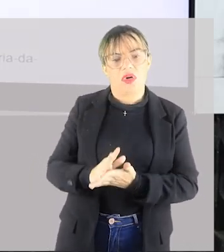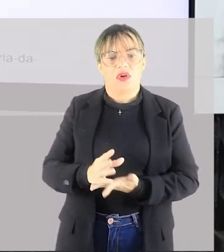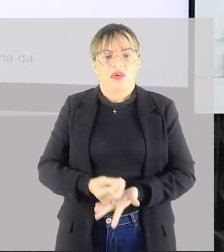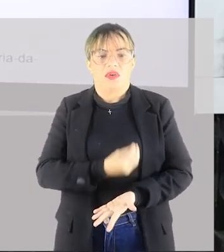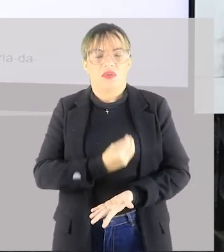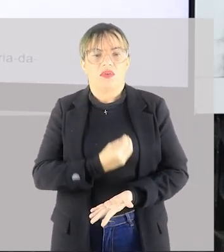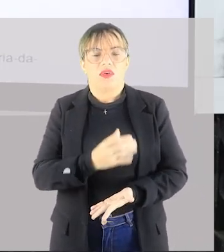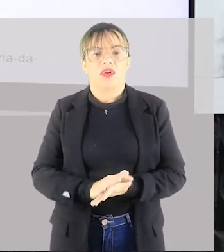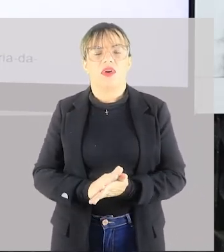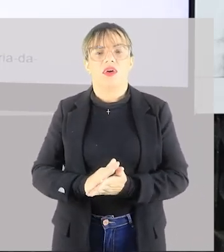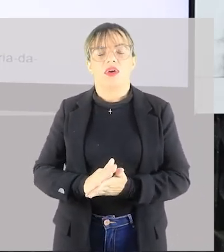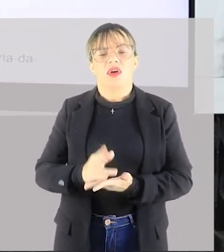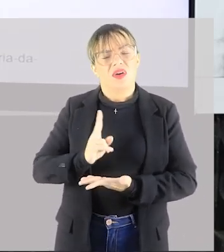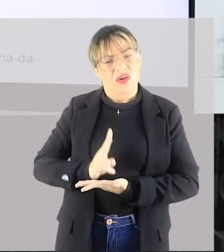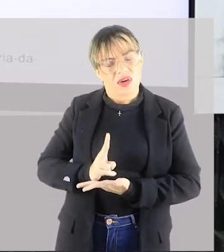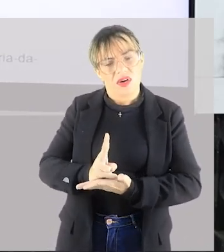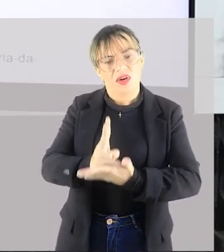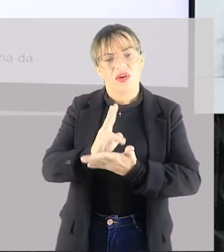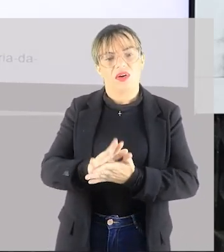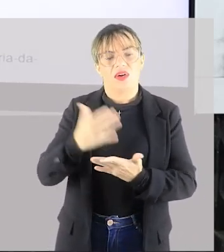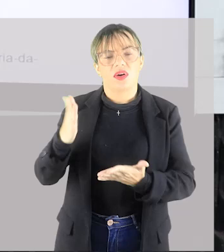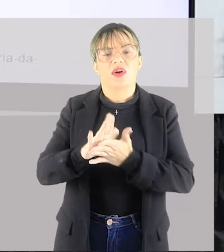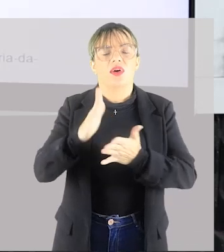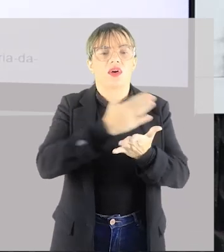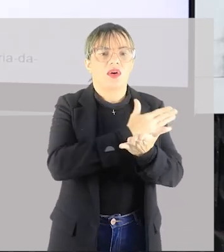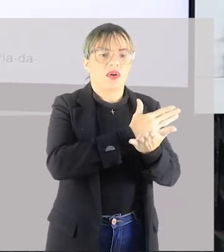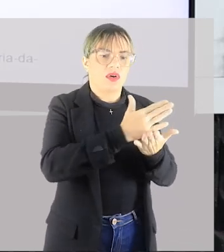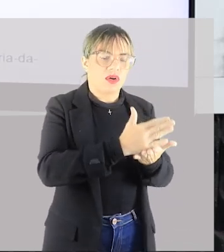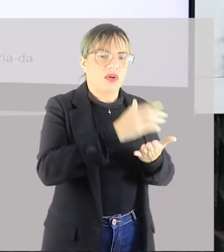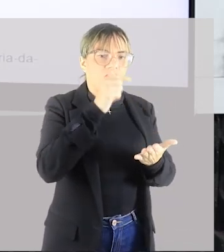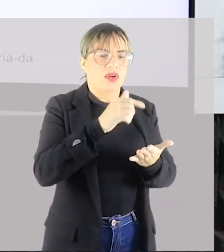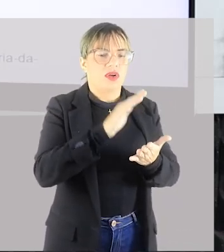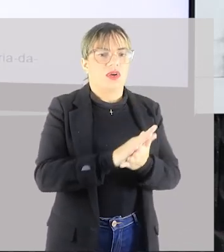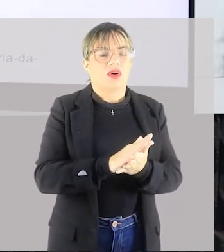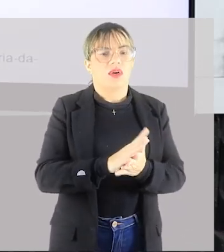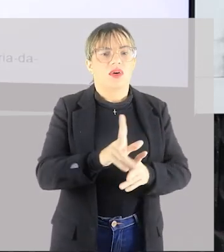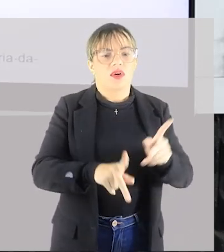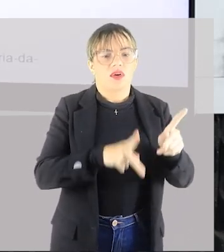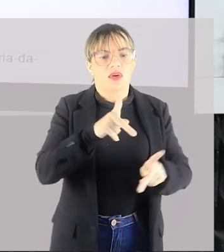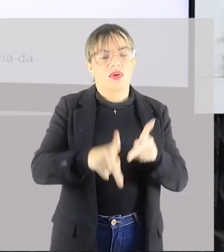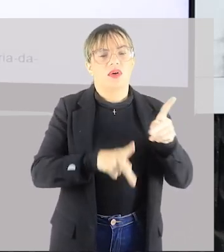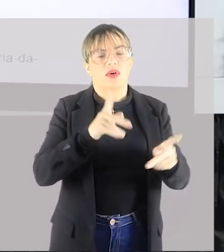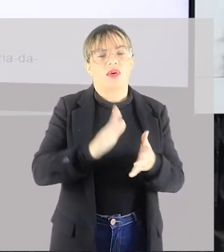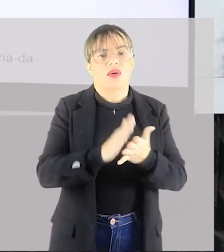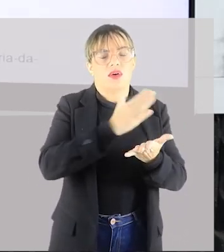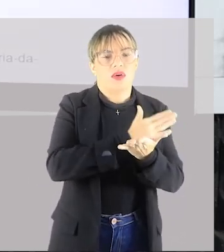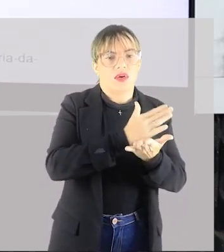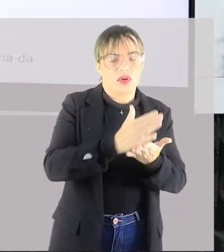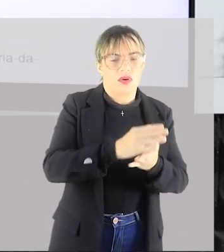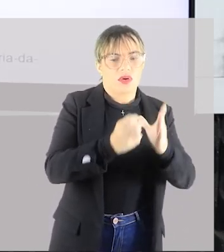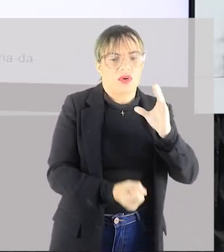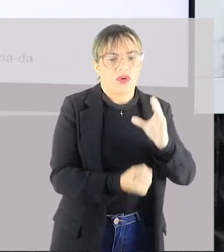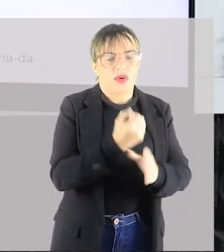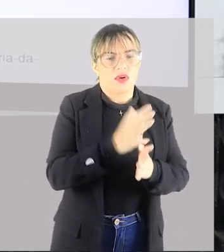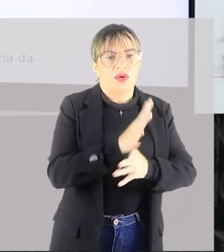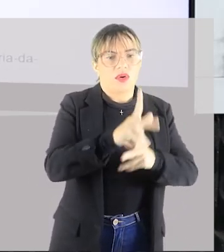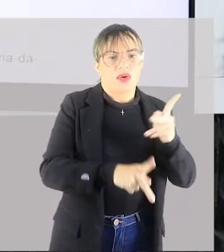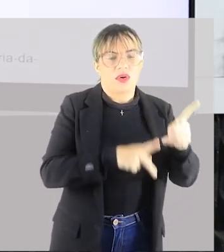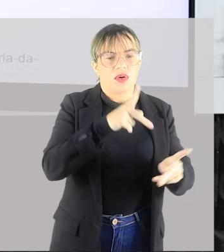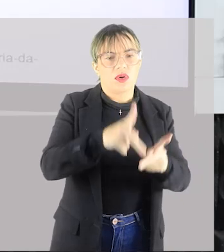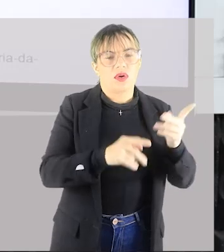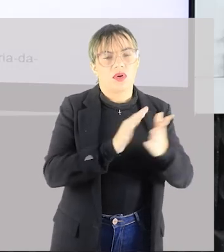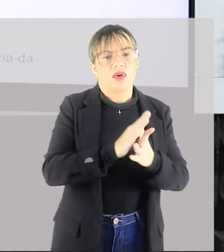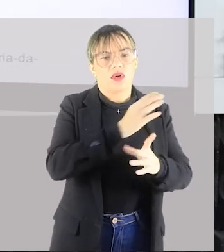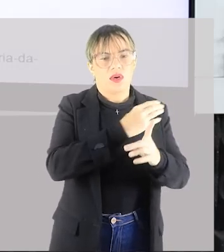tempo. Então desde o início da civilização, quando começaram a ter os cultos